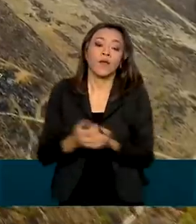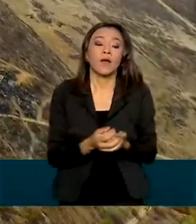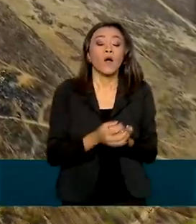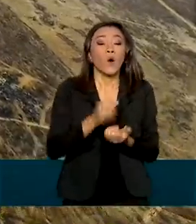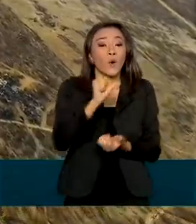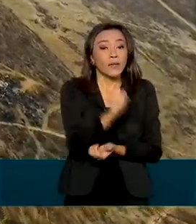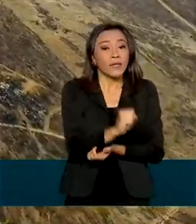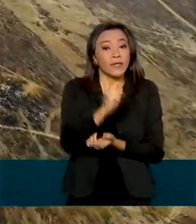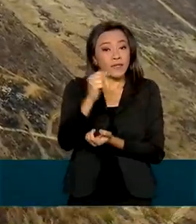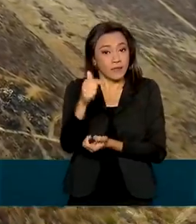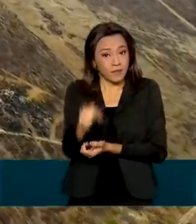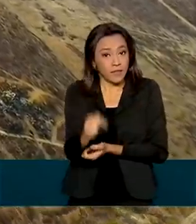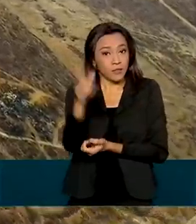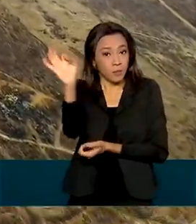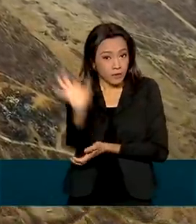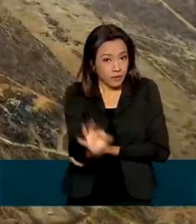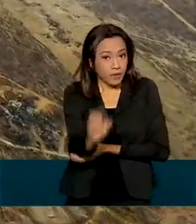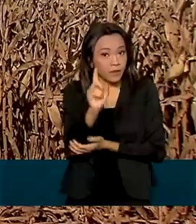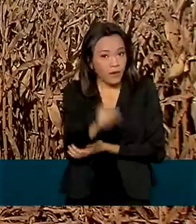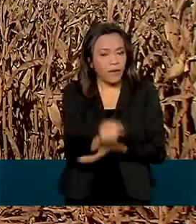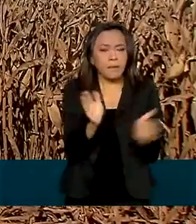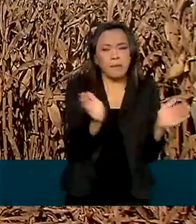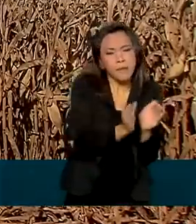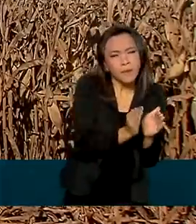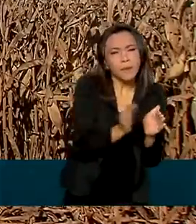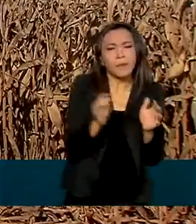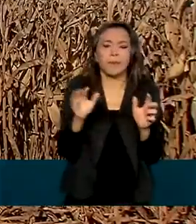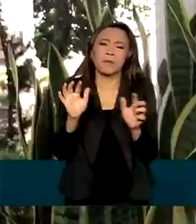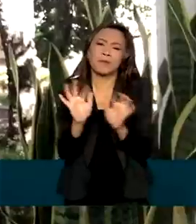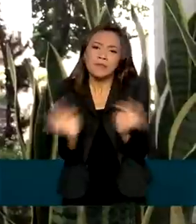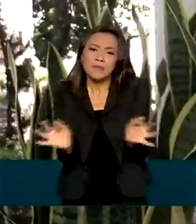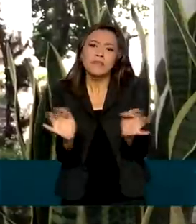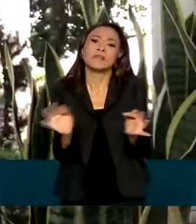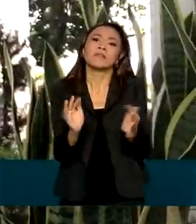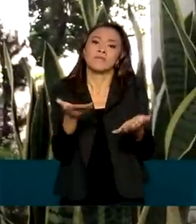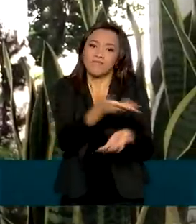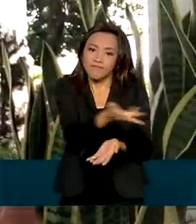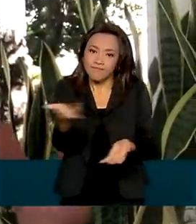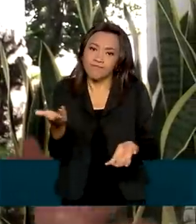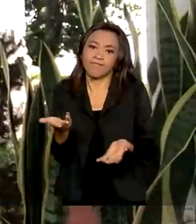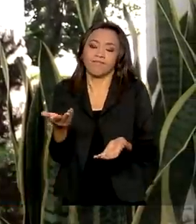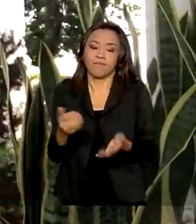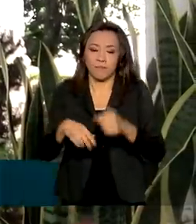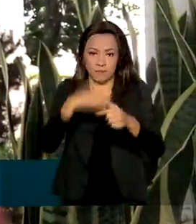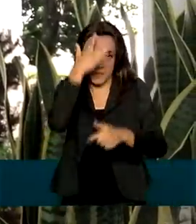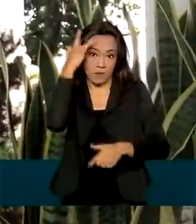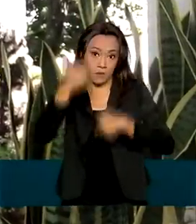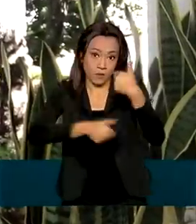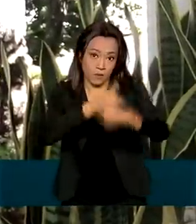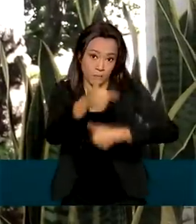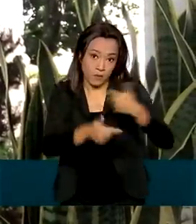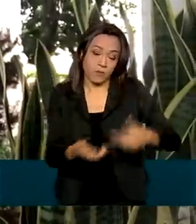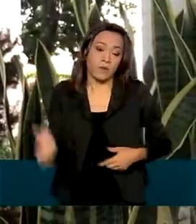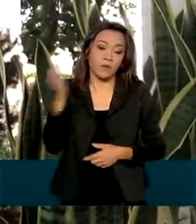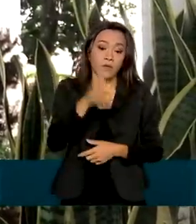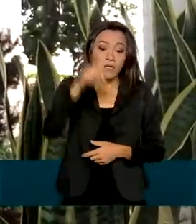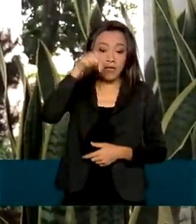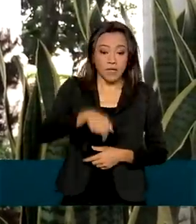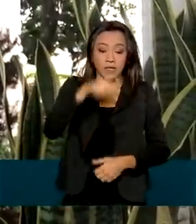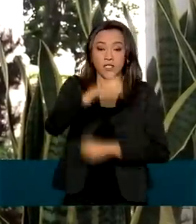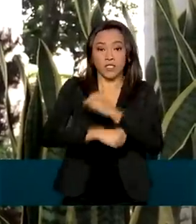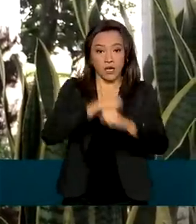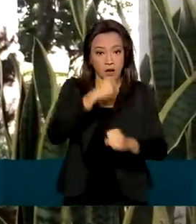são para as atividades de mini, pequeno e médio portes. Apenas nos três primeiros meses deste ano, foram